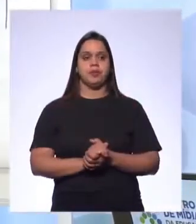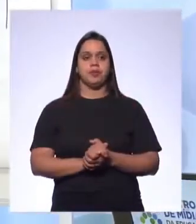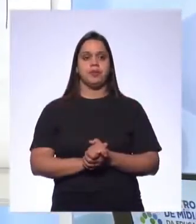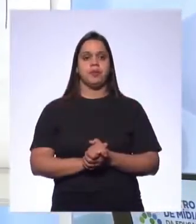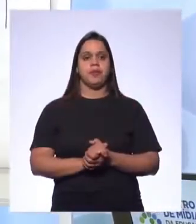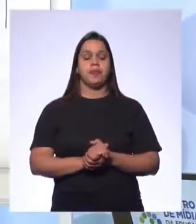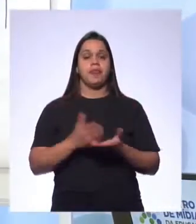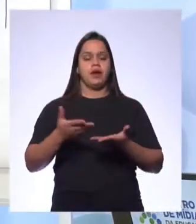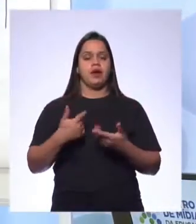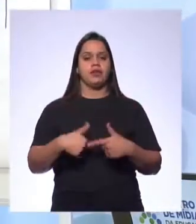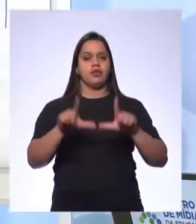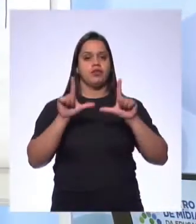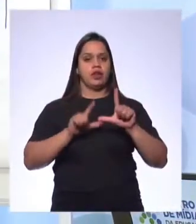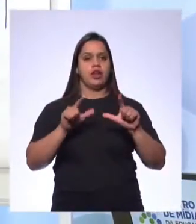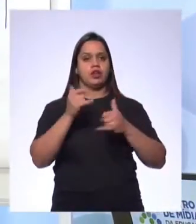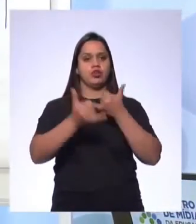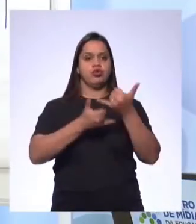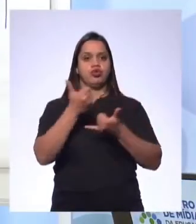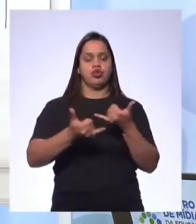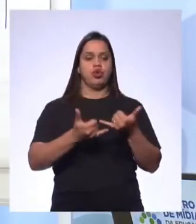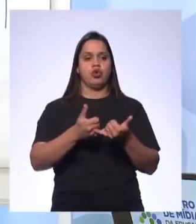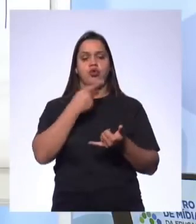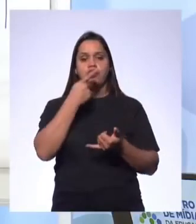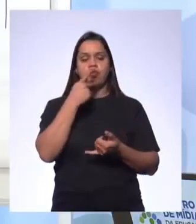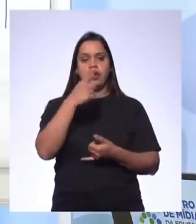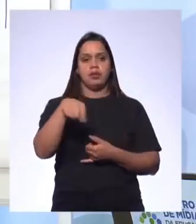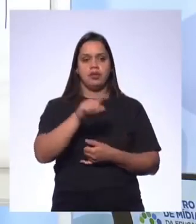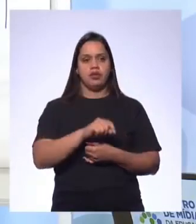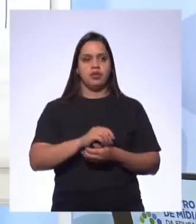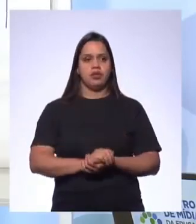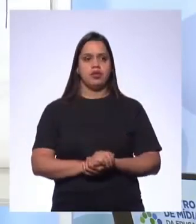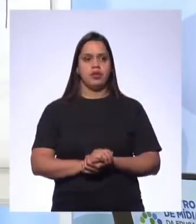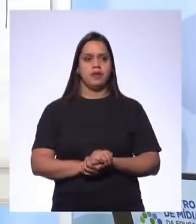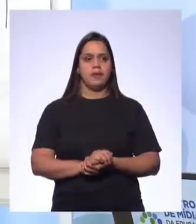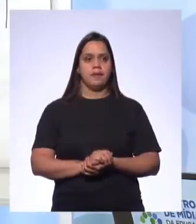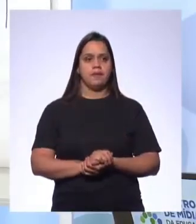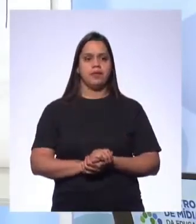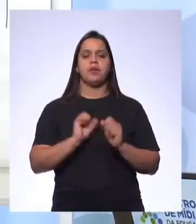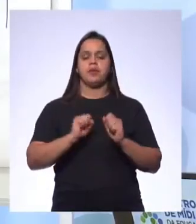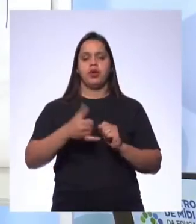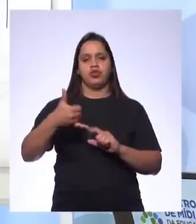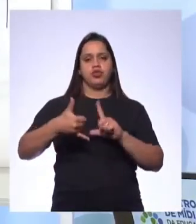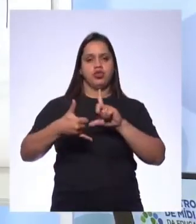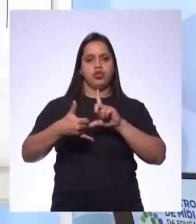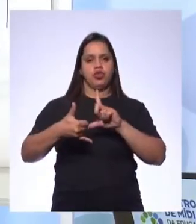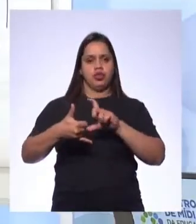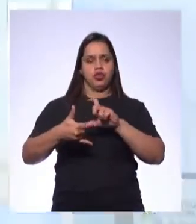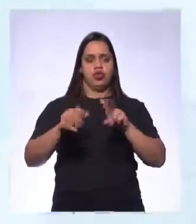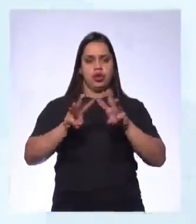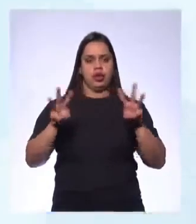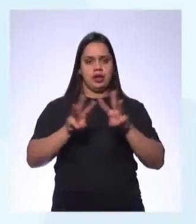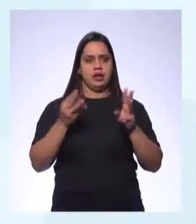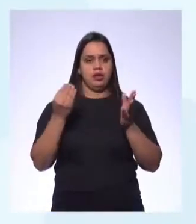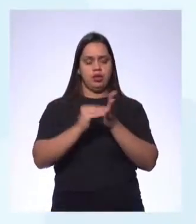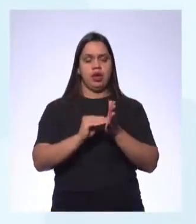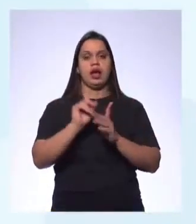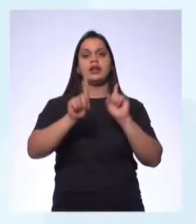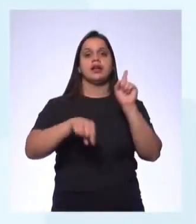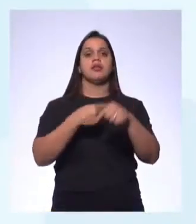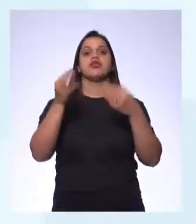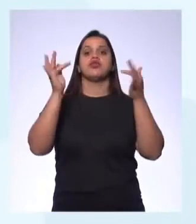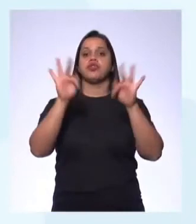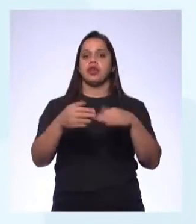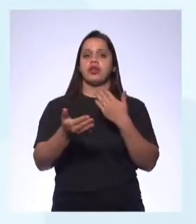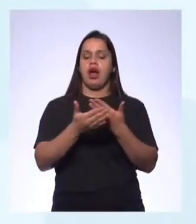final do joguinho que eu vou falar para vocês. Se vocês quiserem jogar, pode copiar o link e colocar lá. E no final da nossa aula, nós temos a